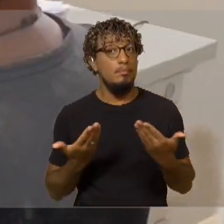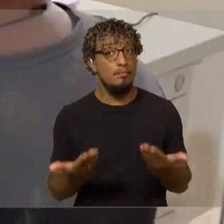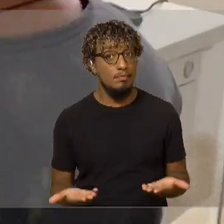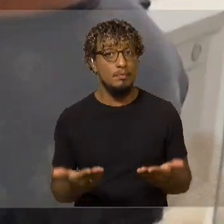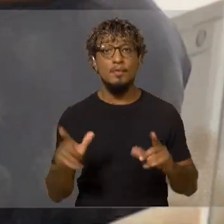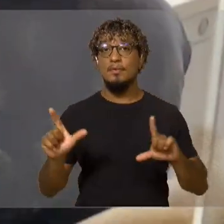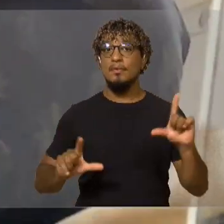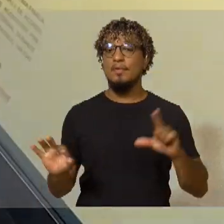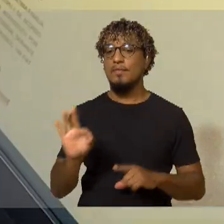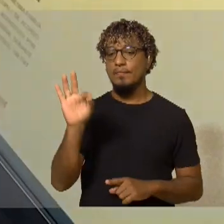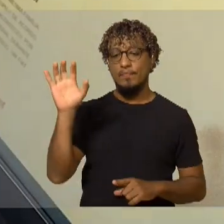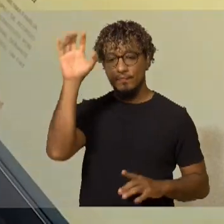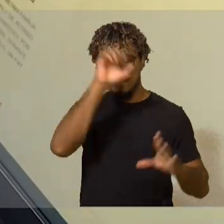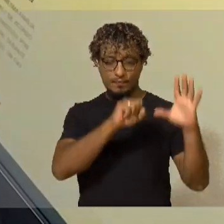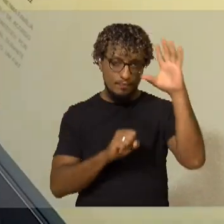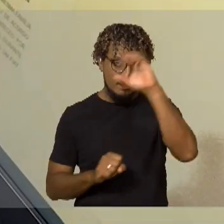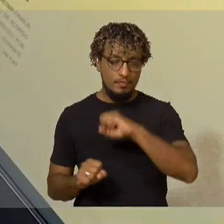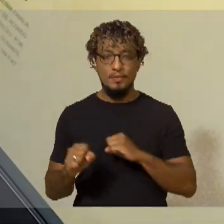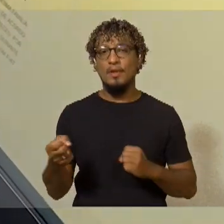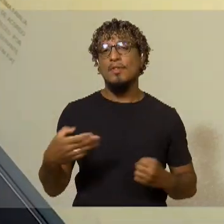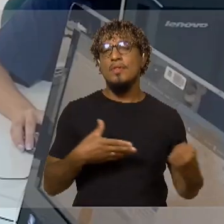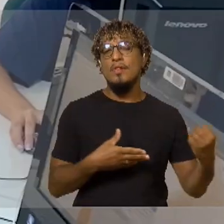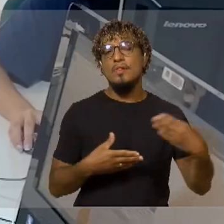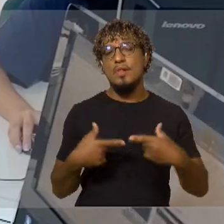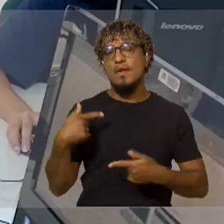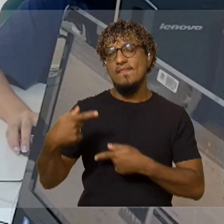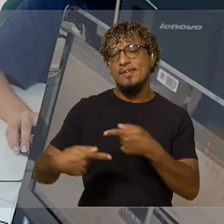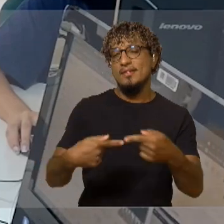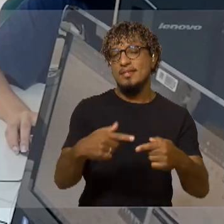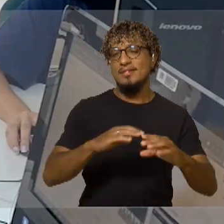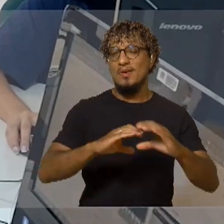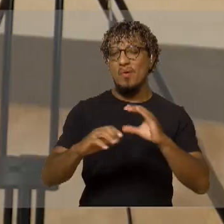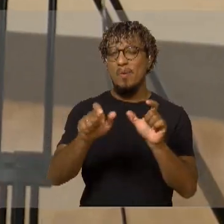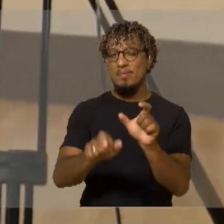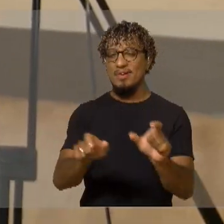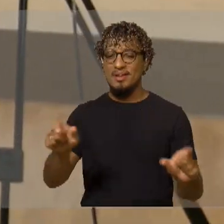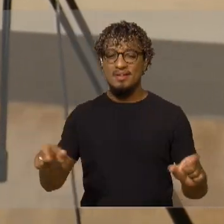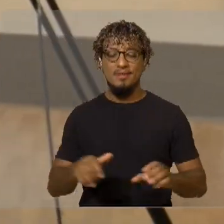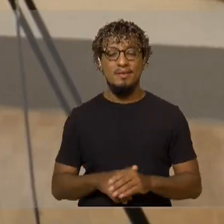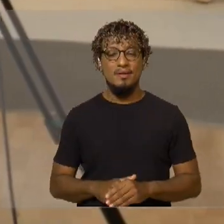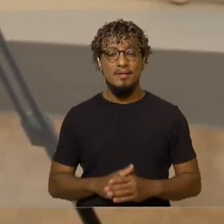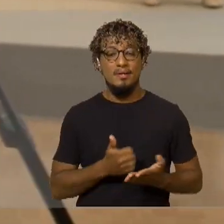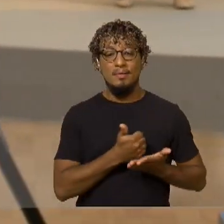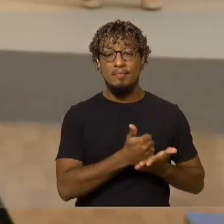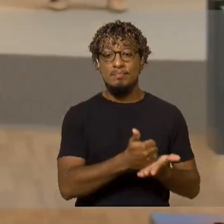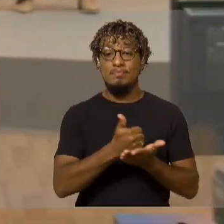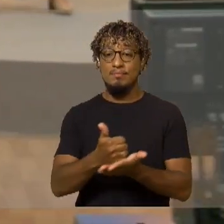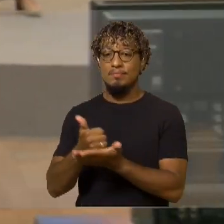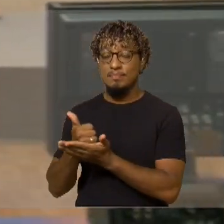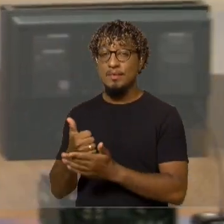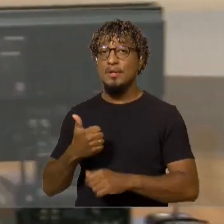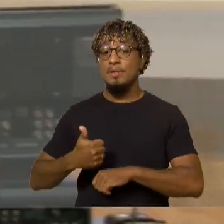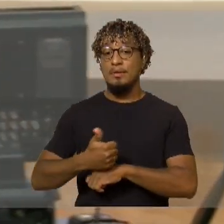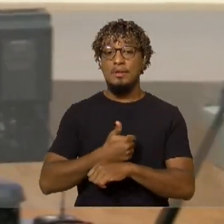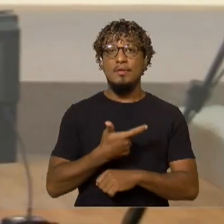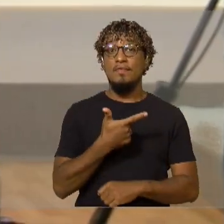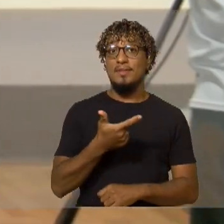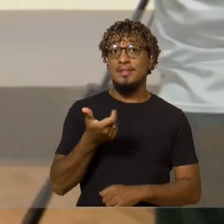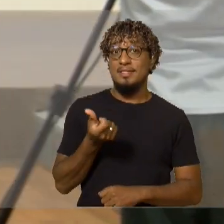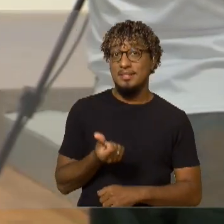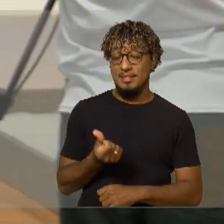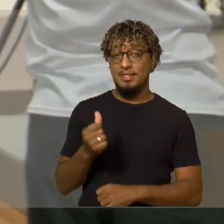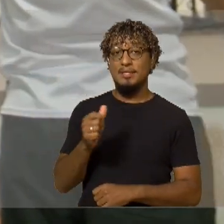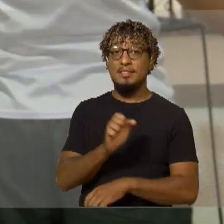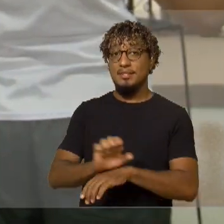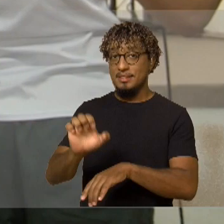também é lugar de aprendizado para as novas gerações de comunicadores. Auxiliados por profissionais, 26 estagiários